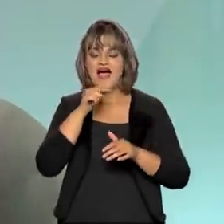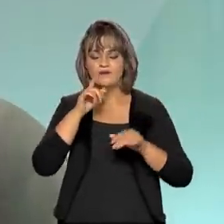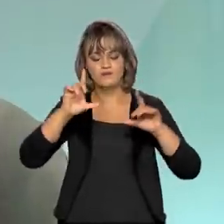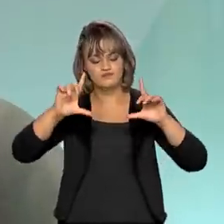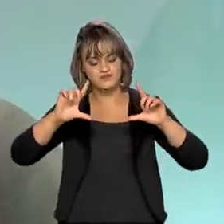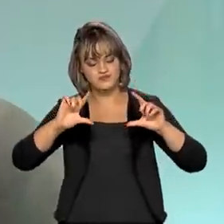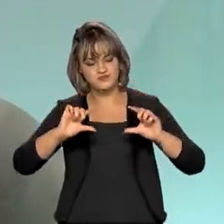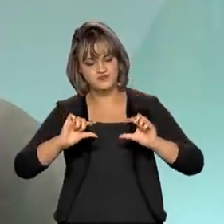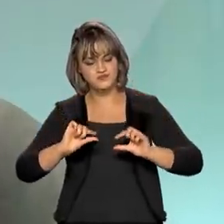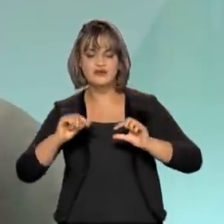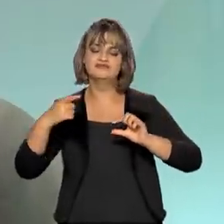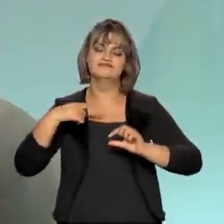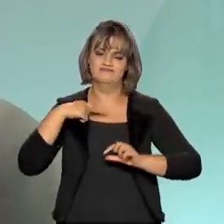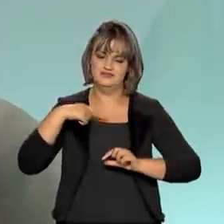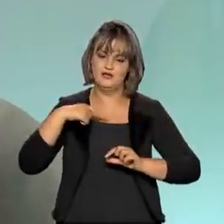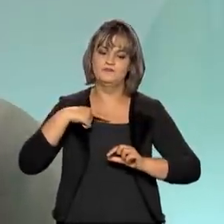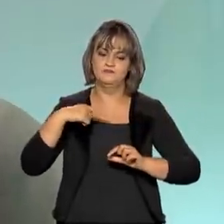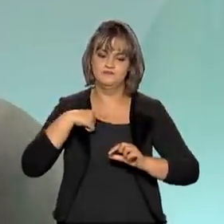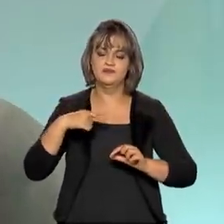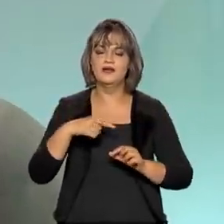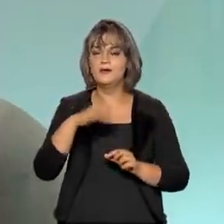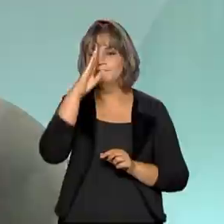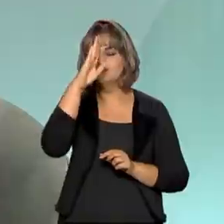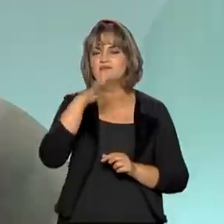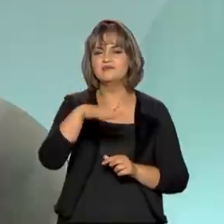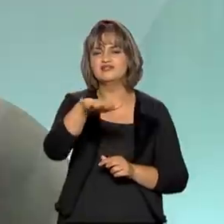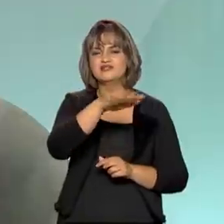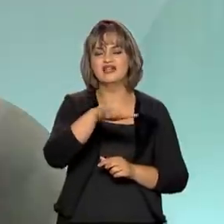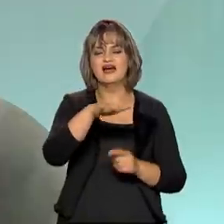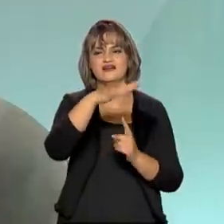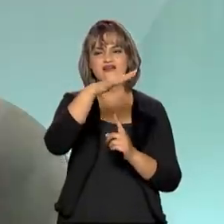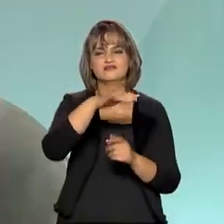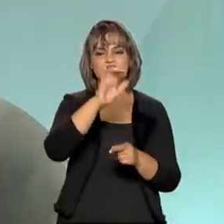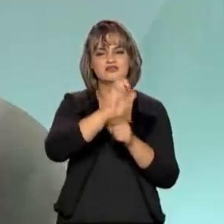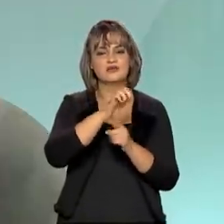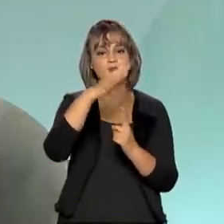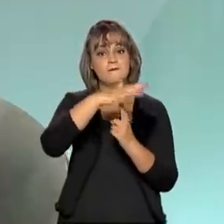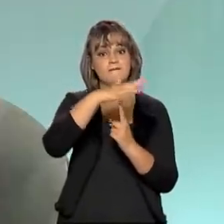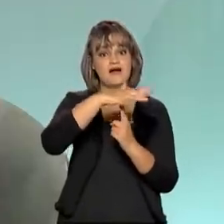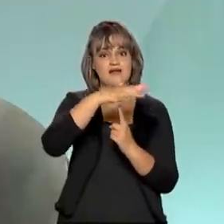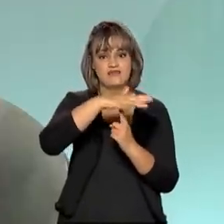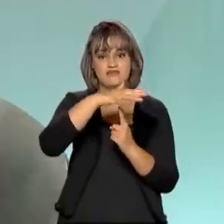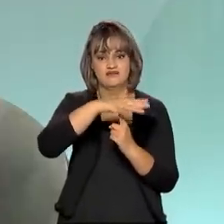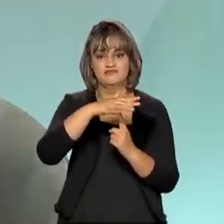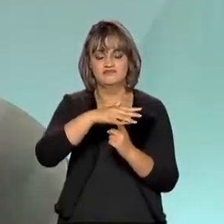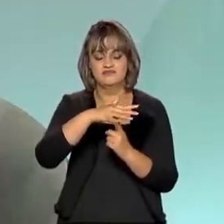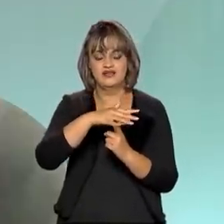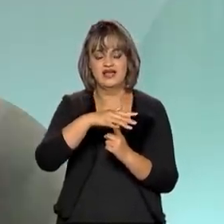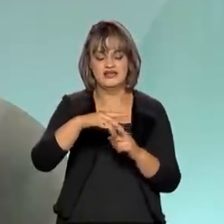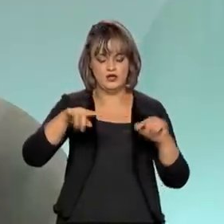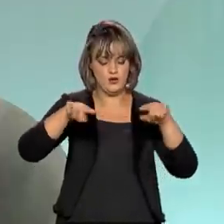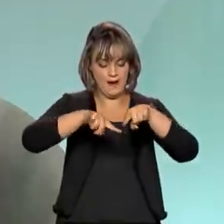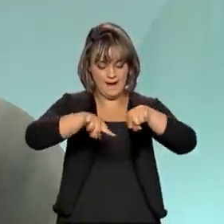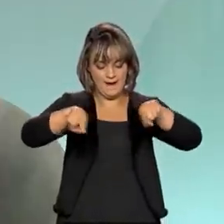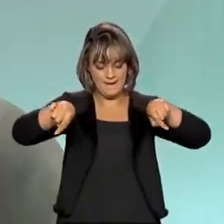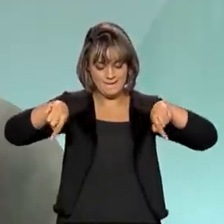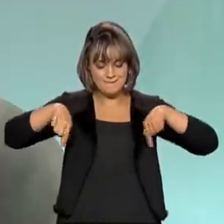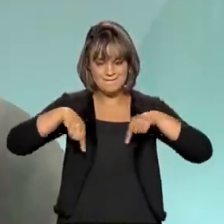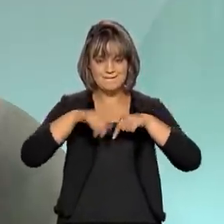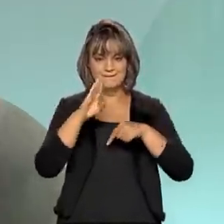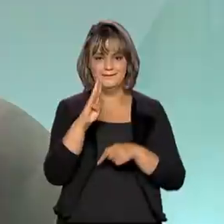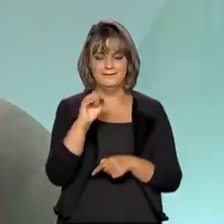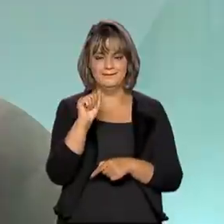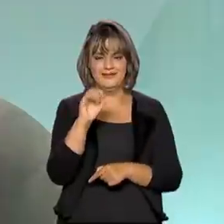principais reservatórios de acumulação do sistema, principalmente ali na bacia do Paraná. Nós estamos falando de uma bacia que representa